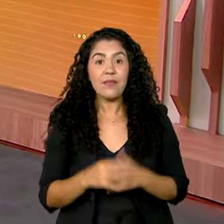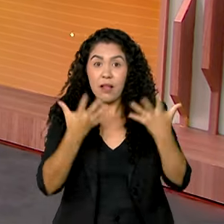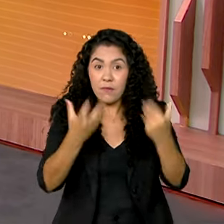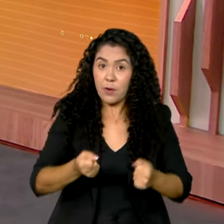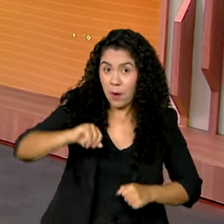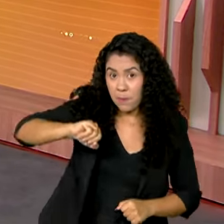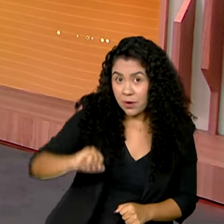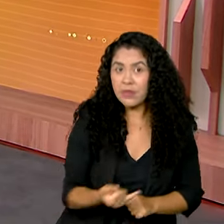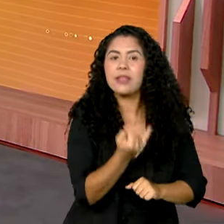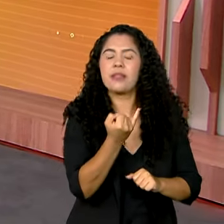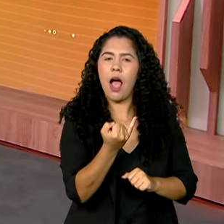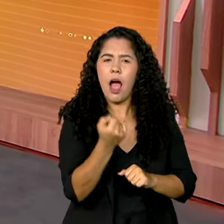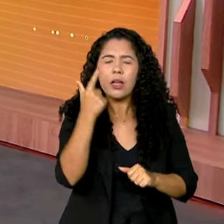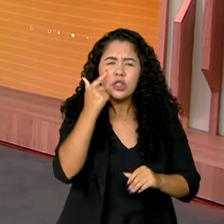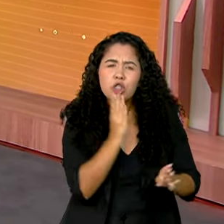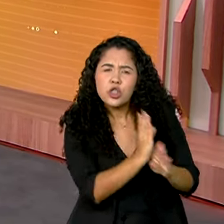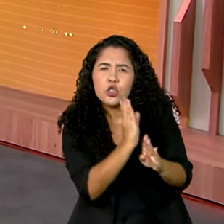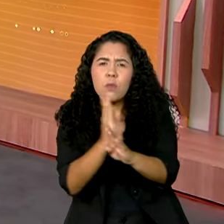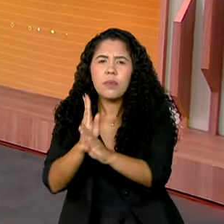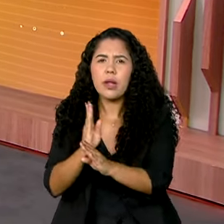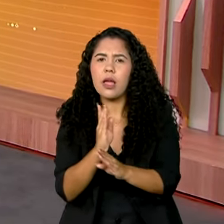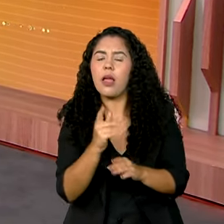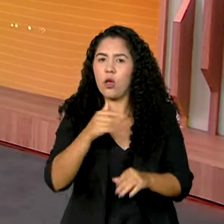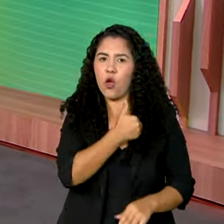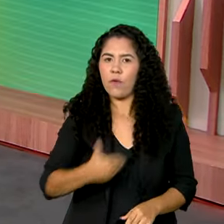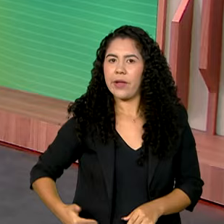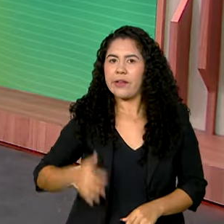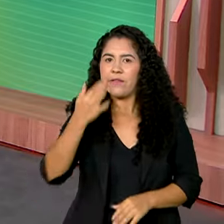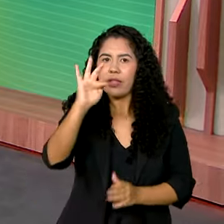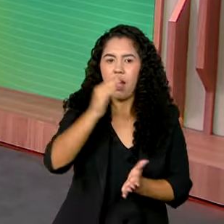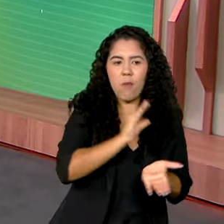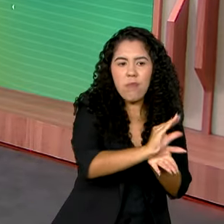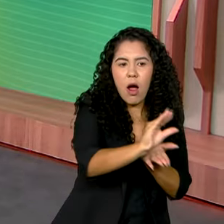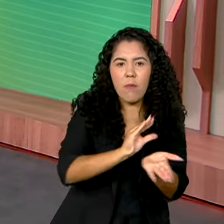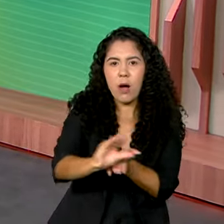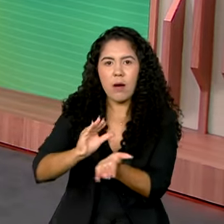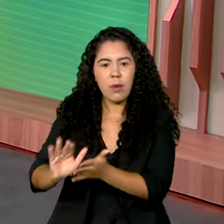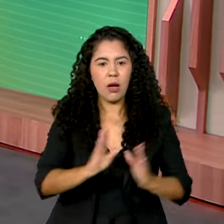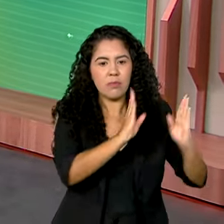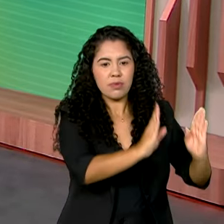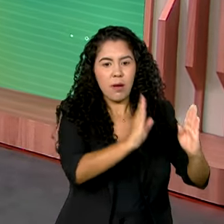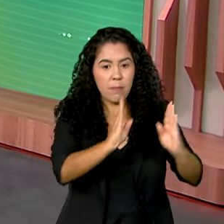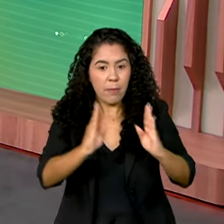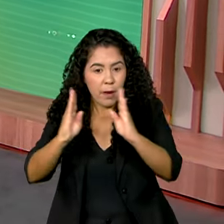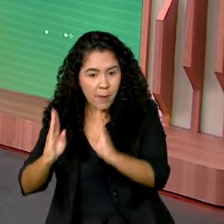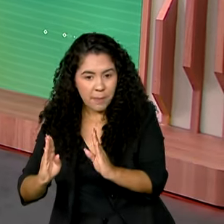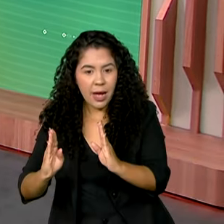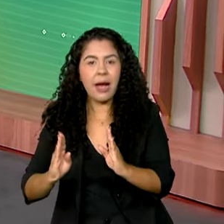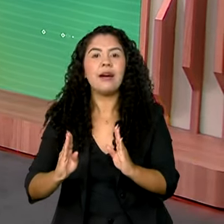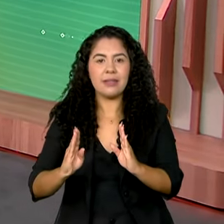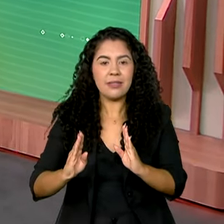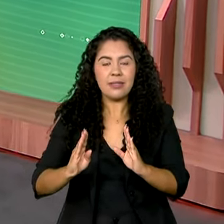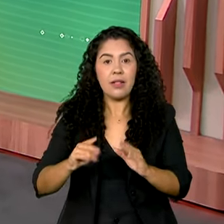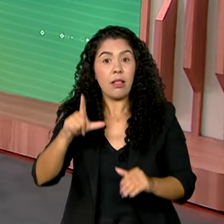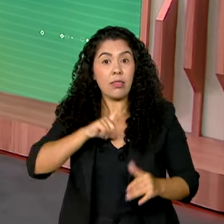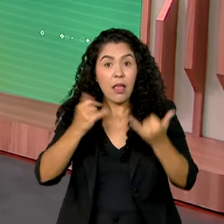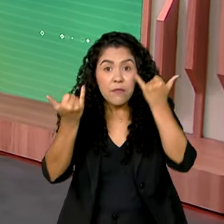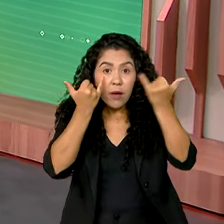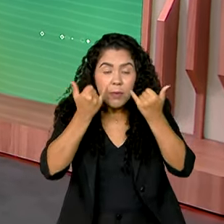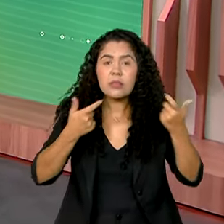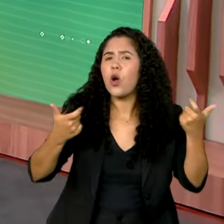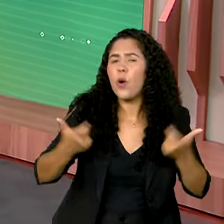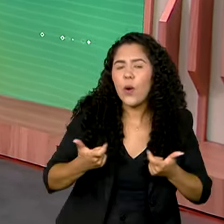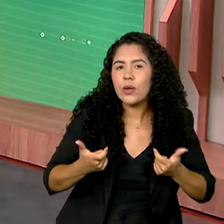vamos aproveitar para descobrir outros investimentos que chegam até esse município cearense do Crato. Os dados são da